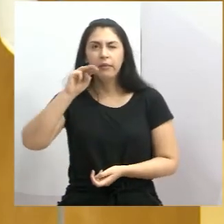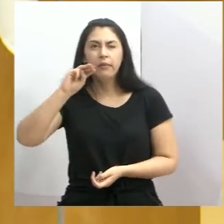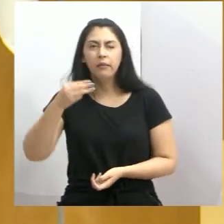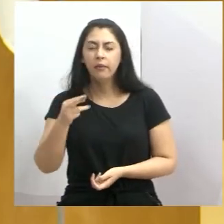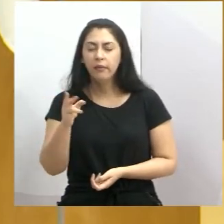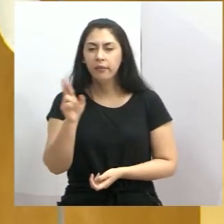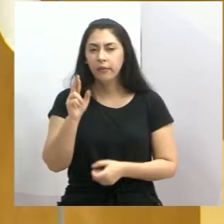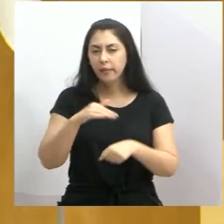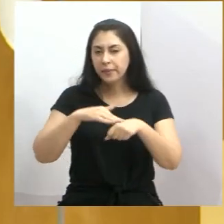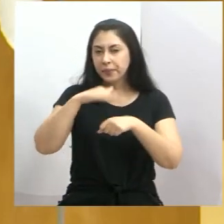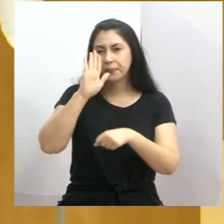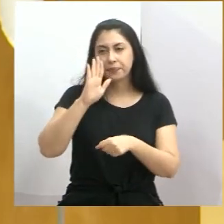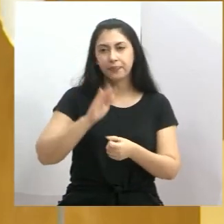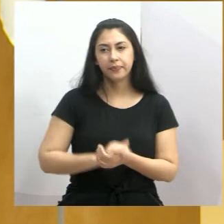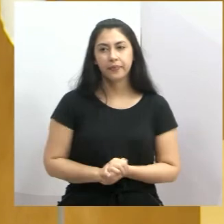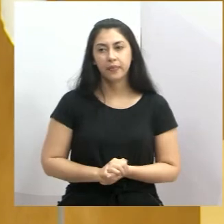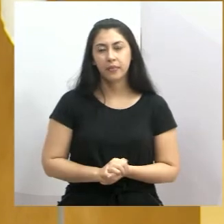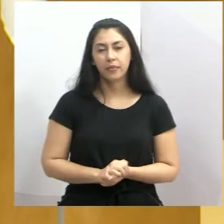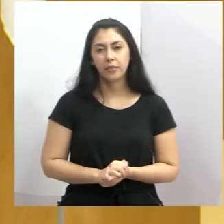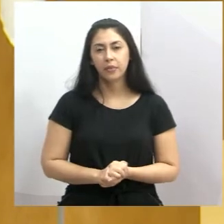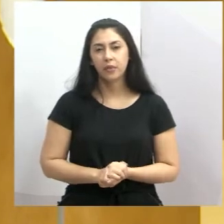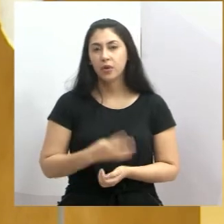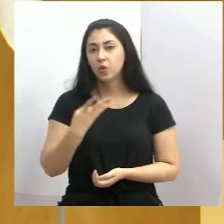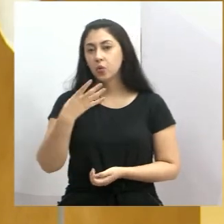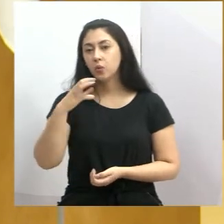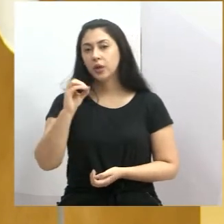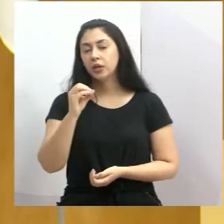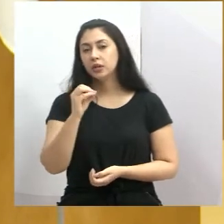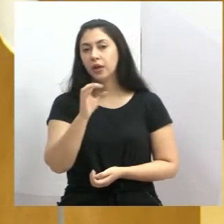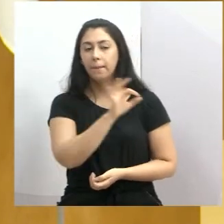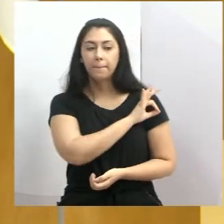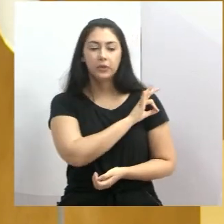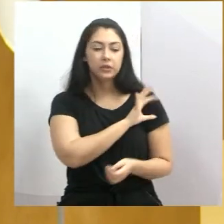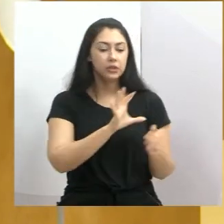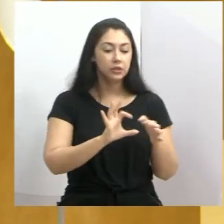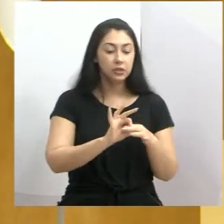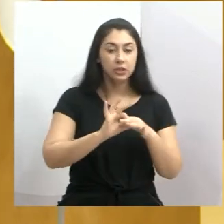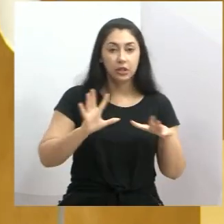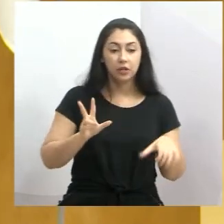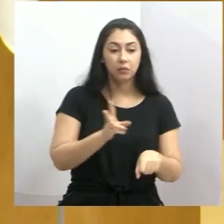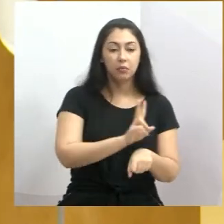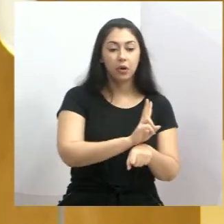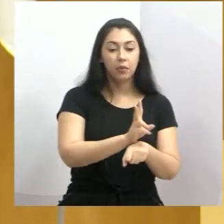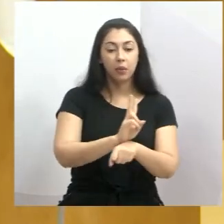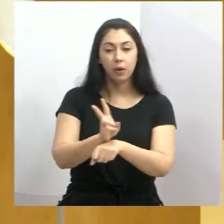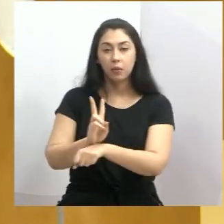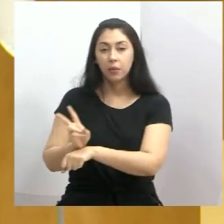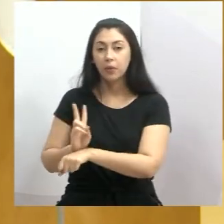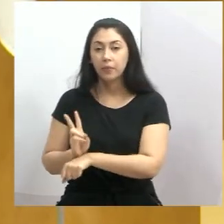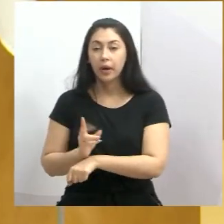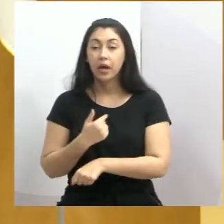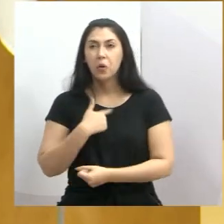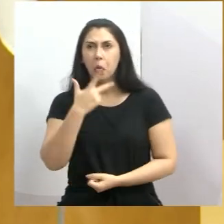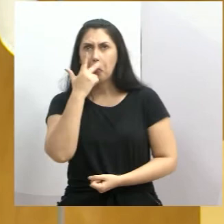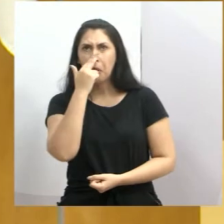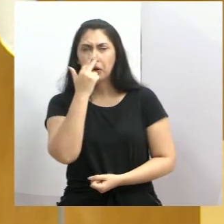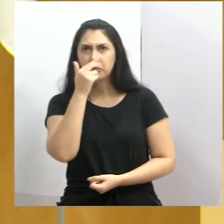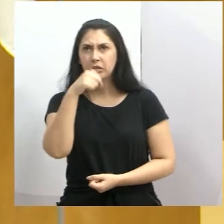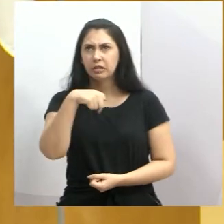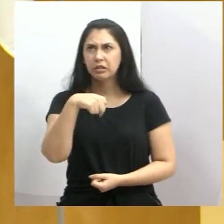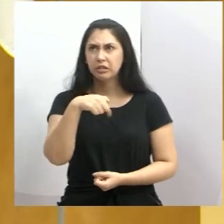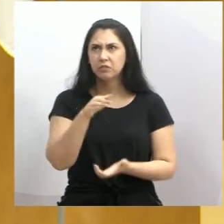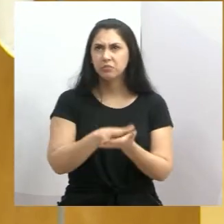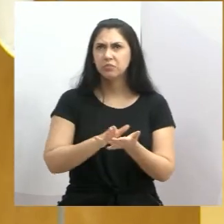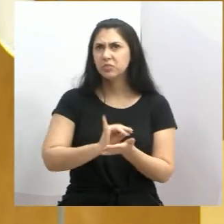mais para a atividade delegada. São 40 policiais que ficam à disposição para fazer essa atividade. Eu creio que em Jacareí praticamente com a